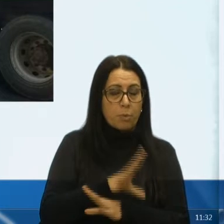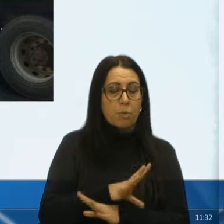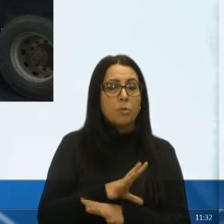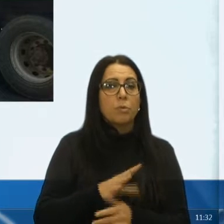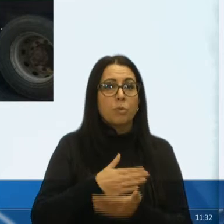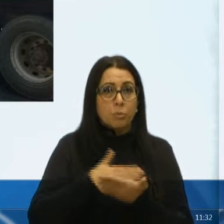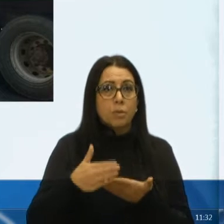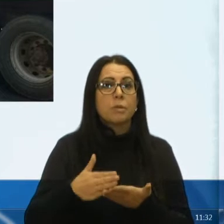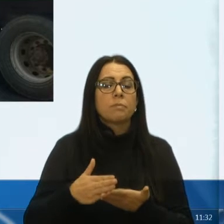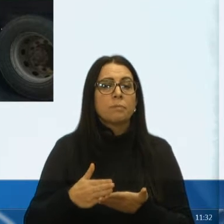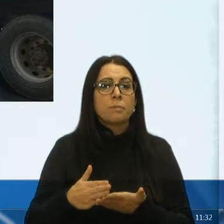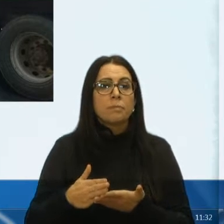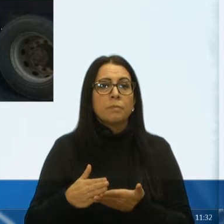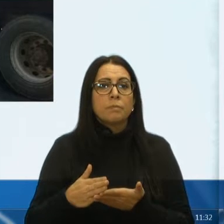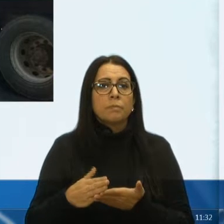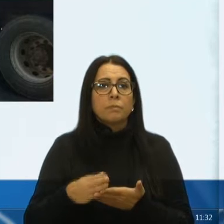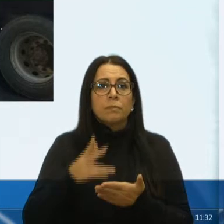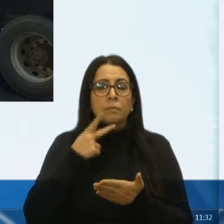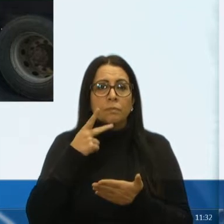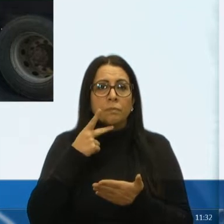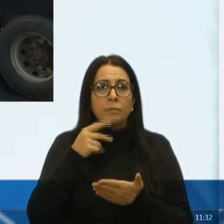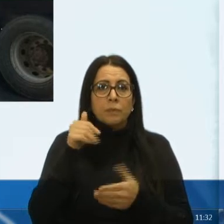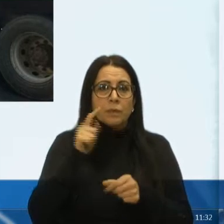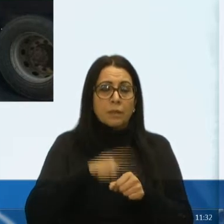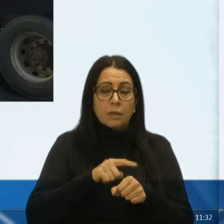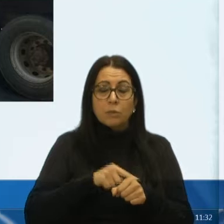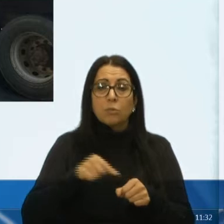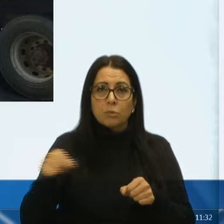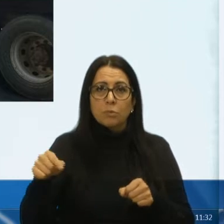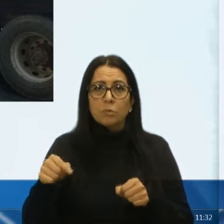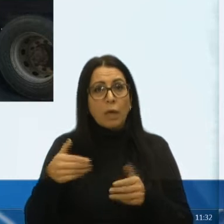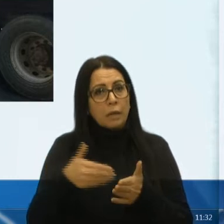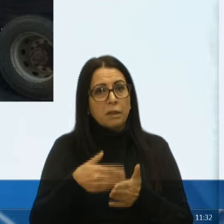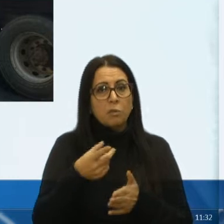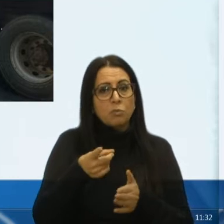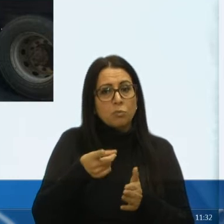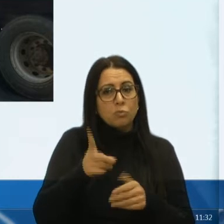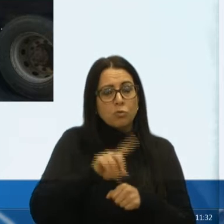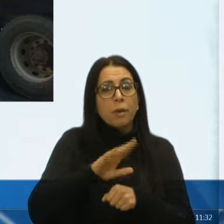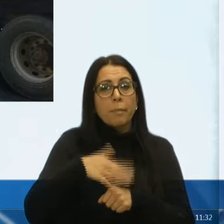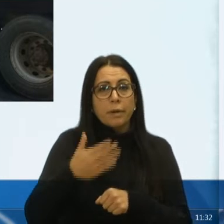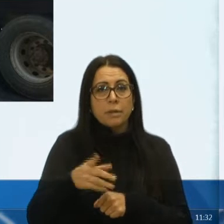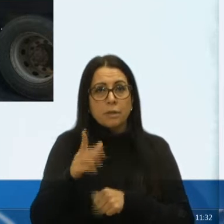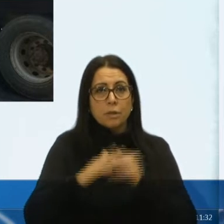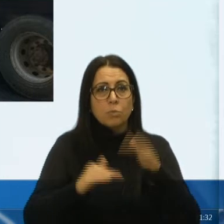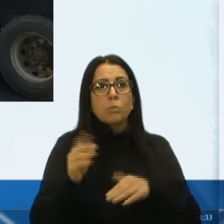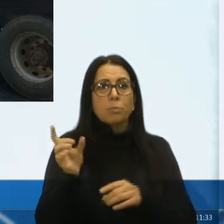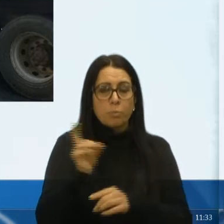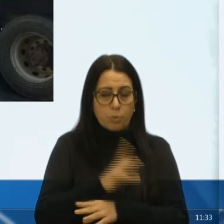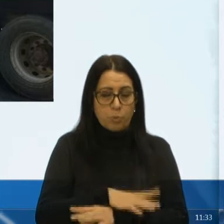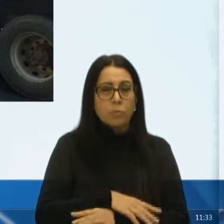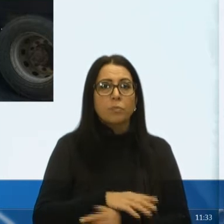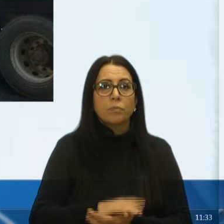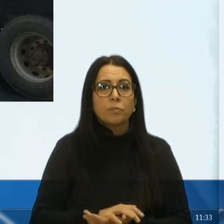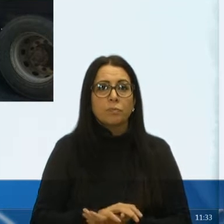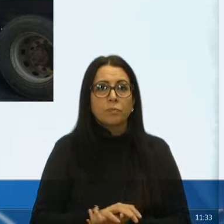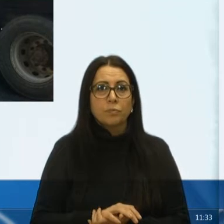se iniciarem. Então, quer dizer que dentro do prazo, ou até uns dias a mais, essa obra está pronta.